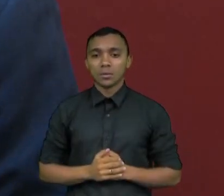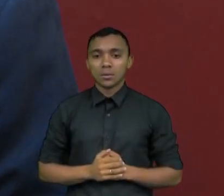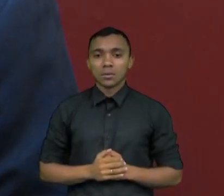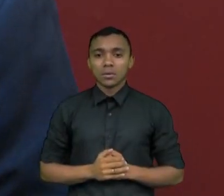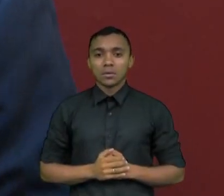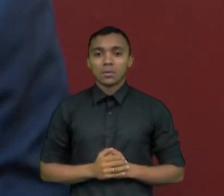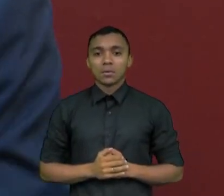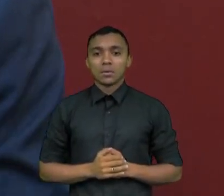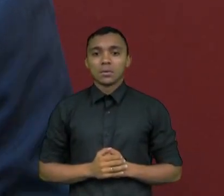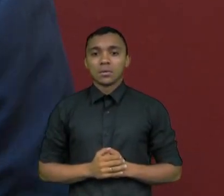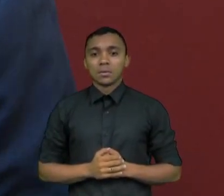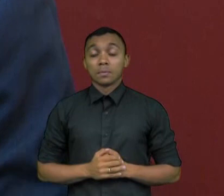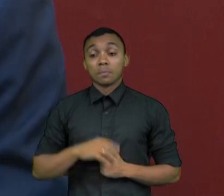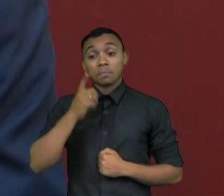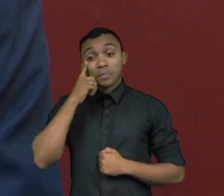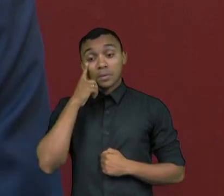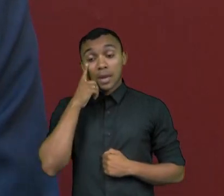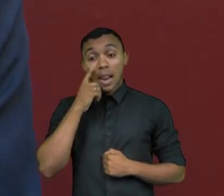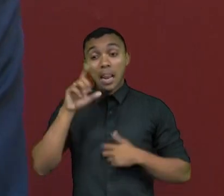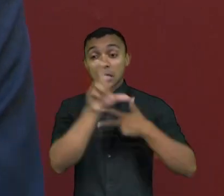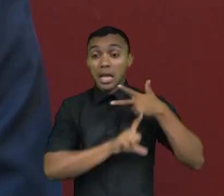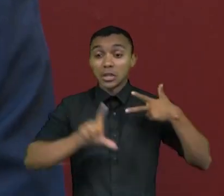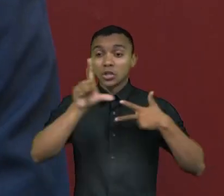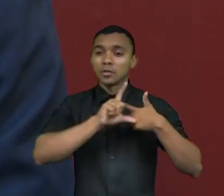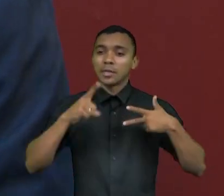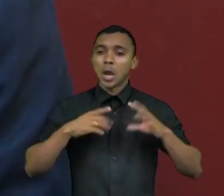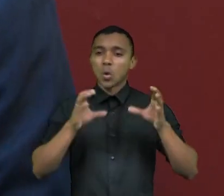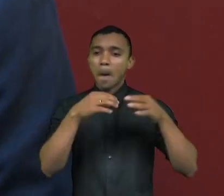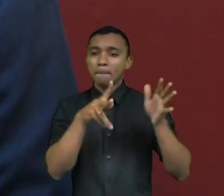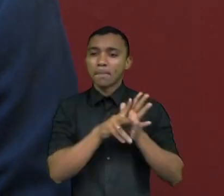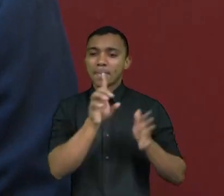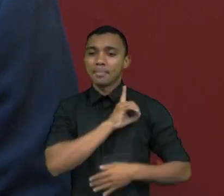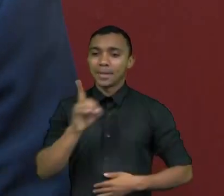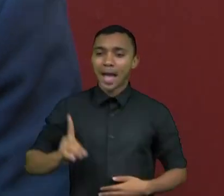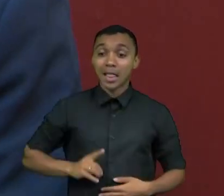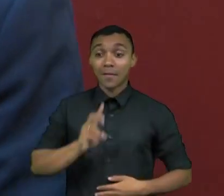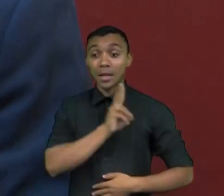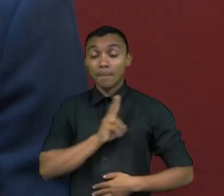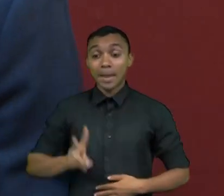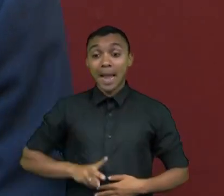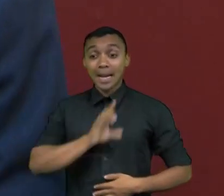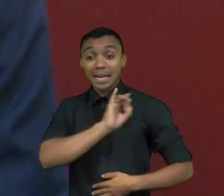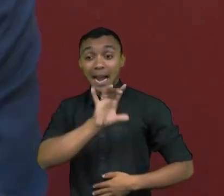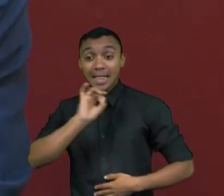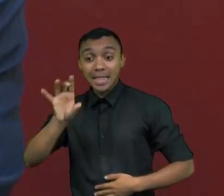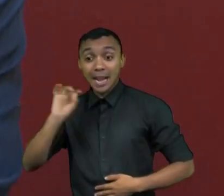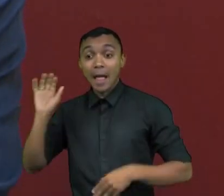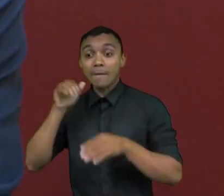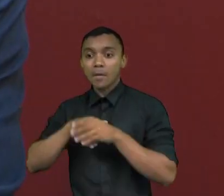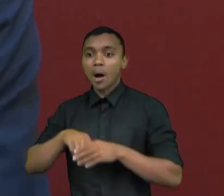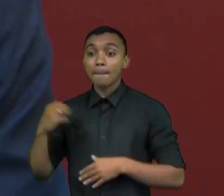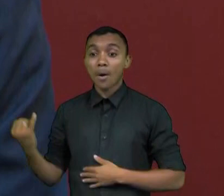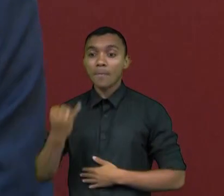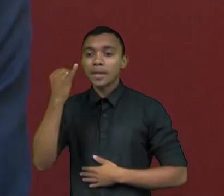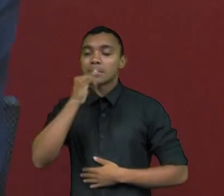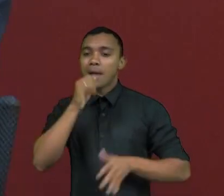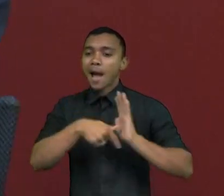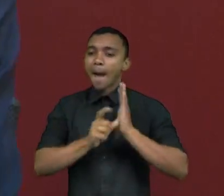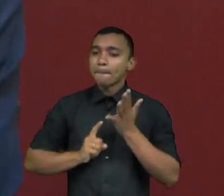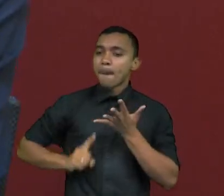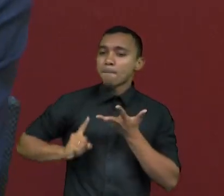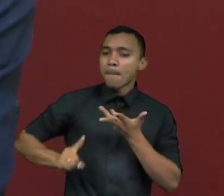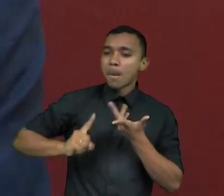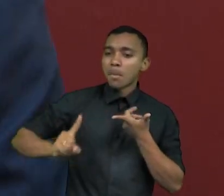de legislativos, de deputados, vereadores, que cada voto conta, isso é fundamental. Se você está lá contando com os votos e ali